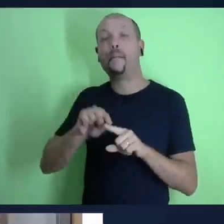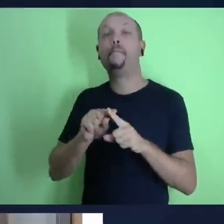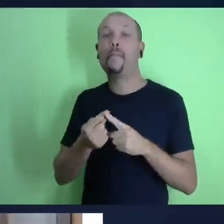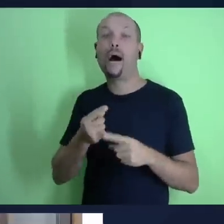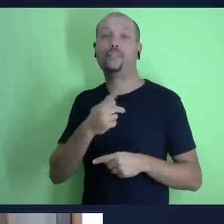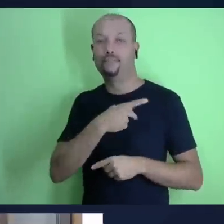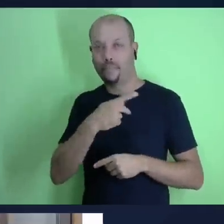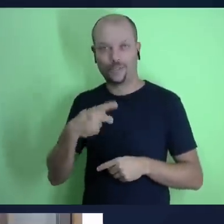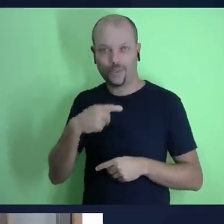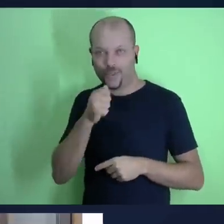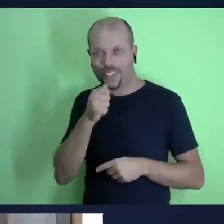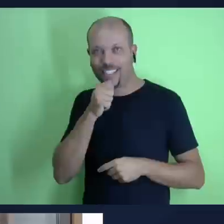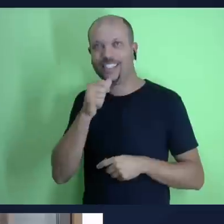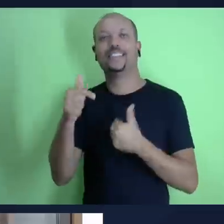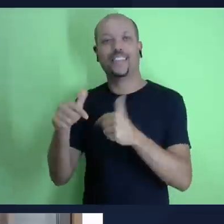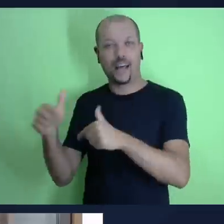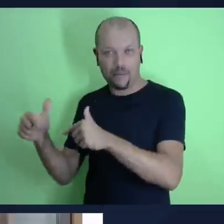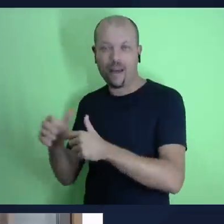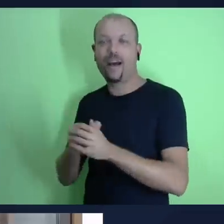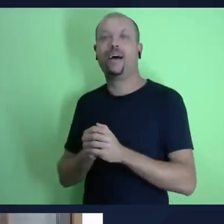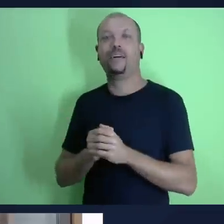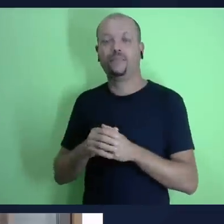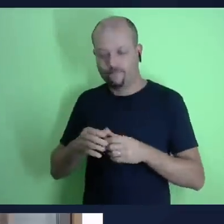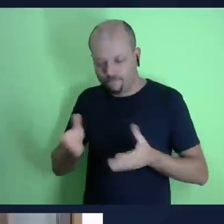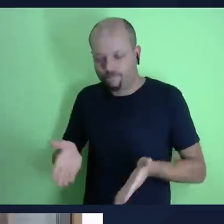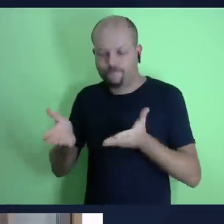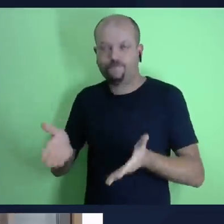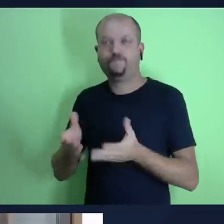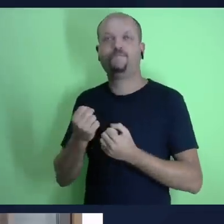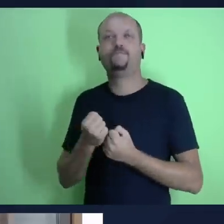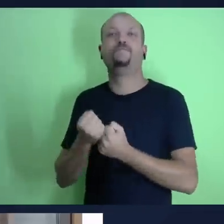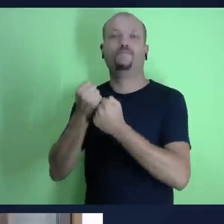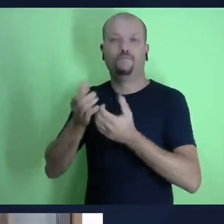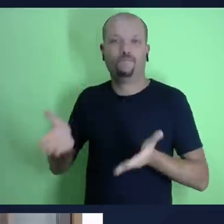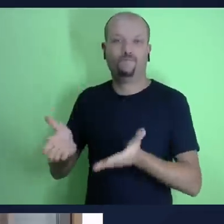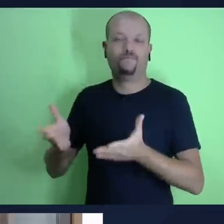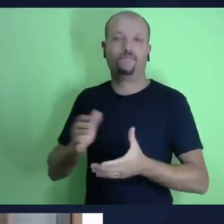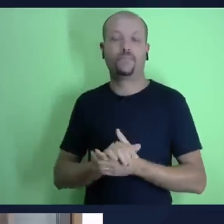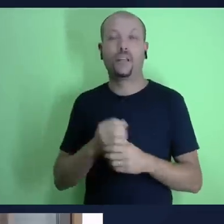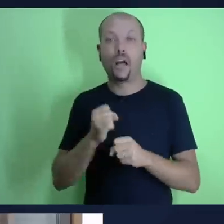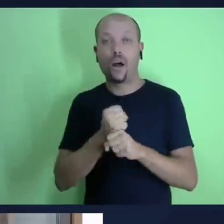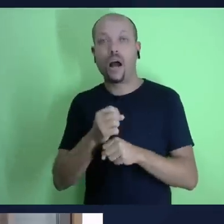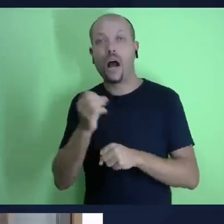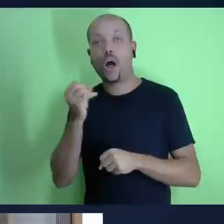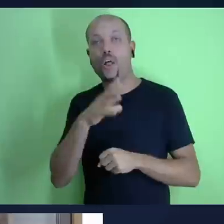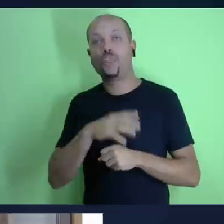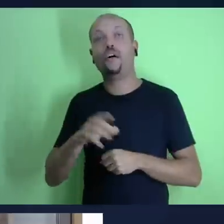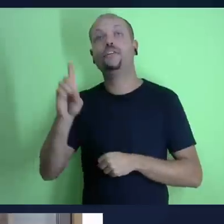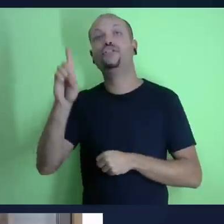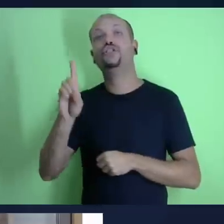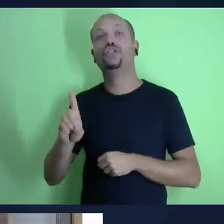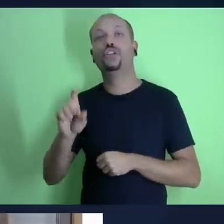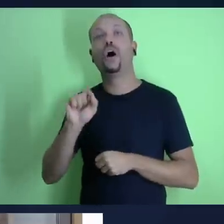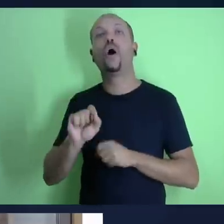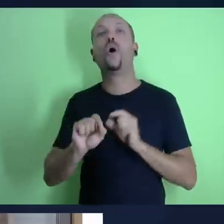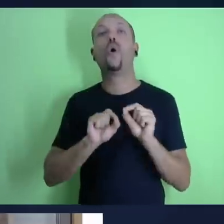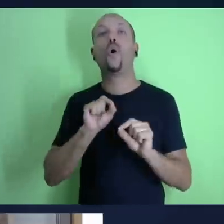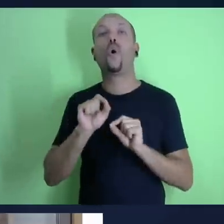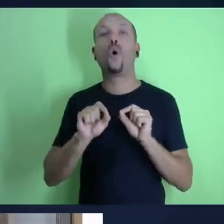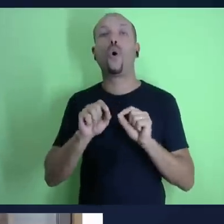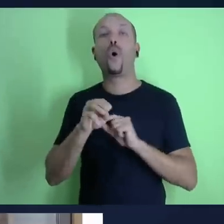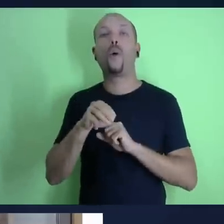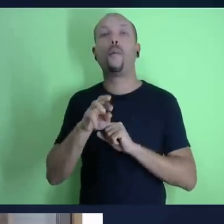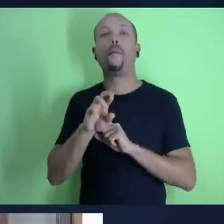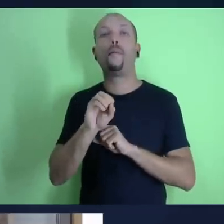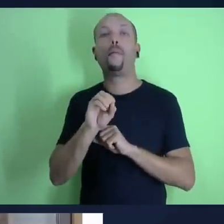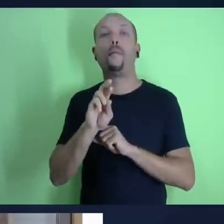agora jubilado mais uma vez pastor sempre pastor e o pastor Josué de Castro a partir deste novo ano ele é o nosso